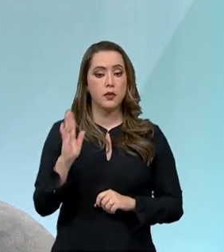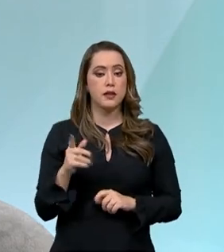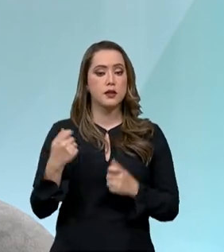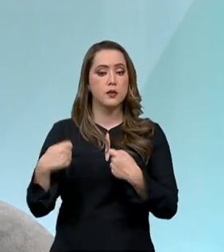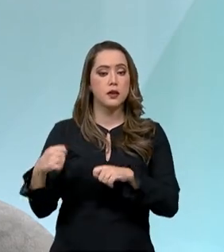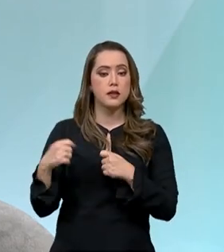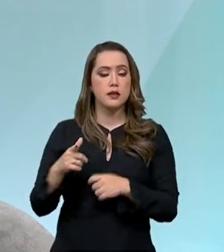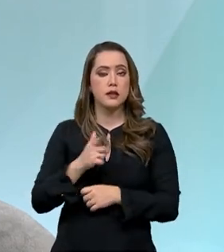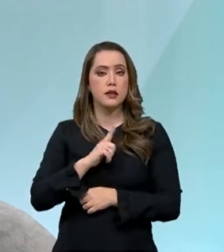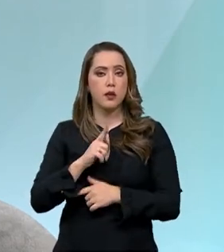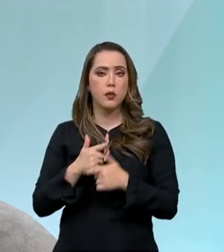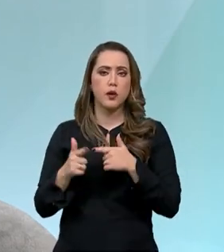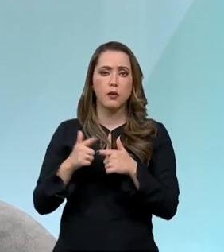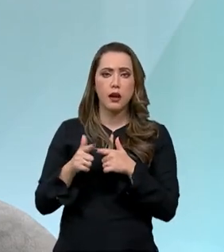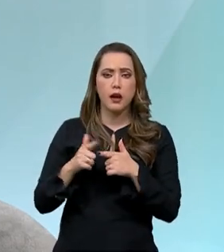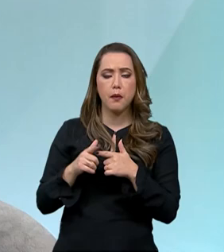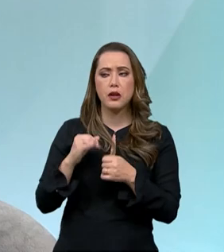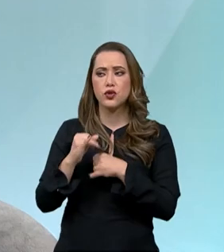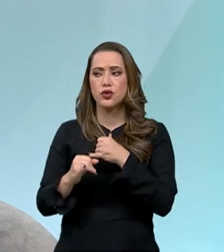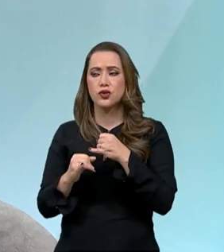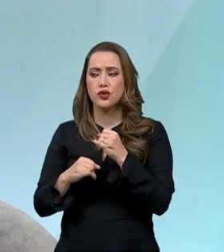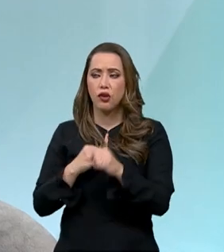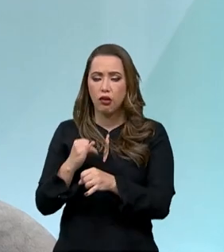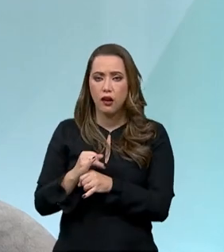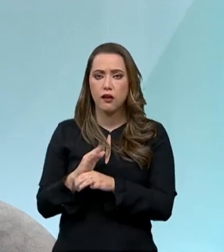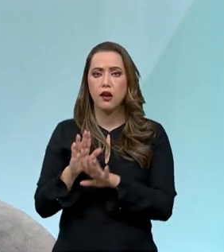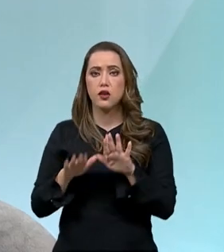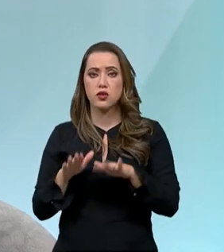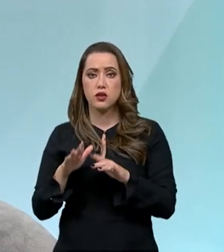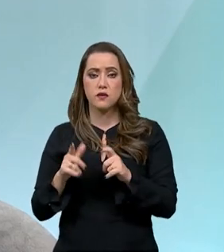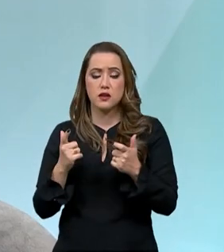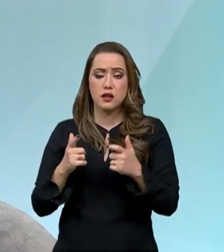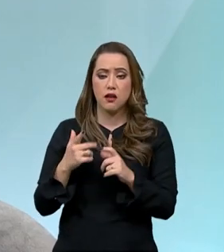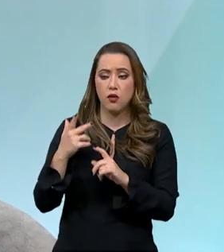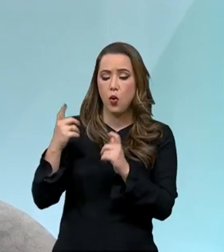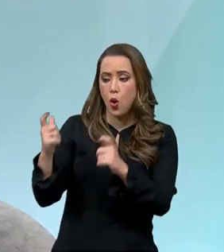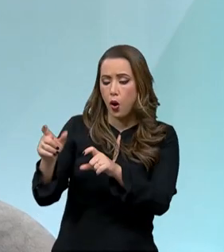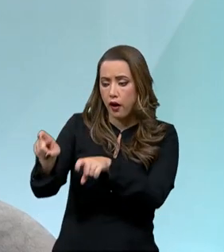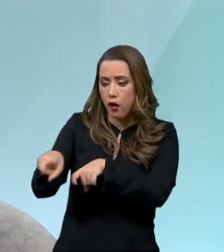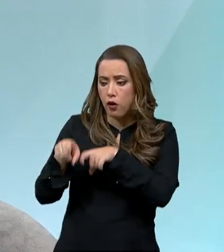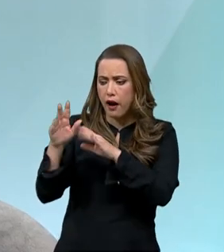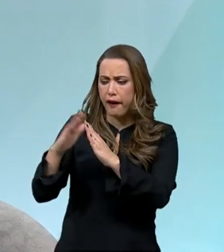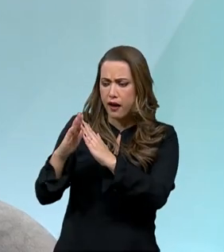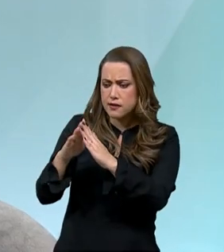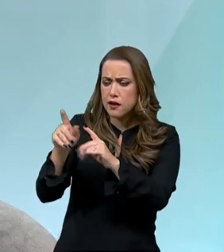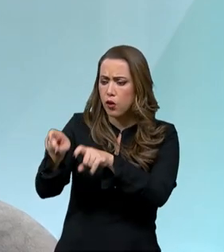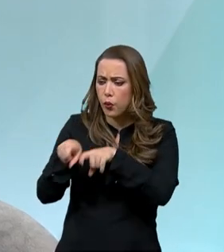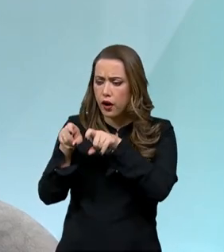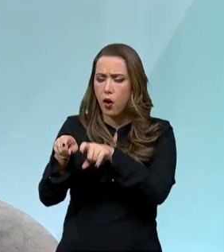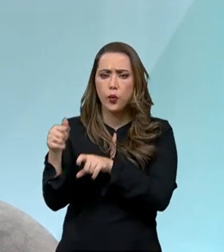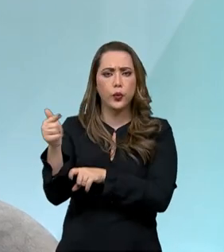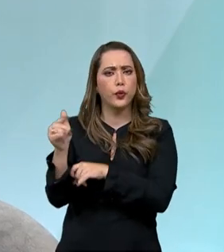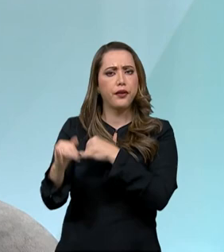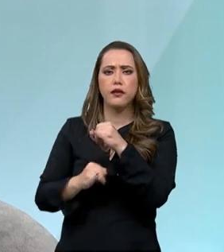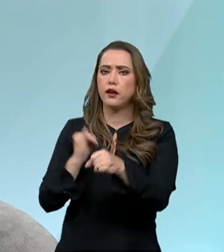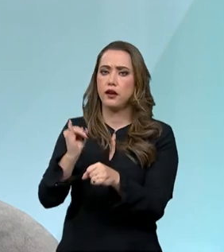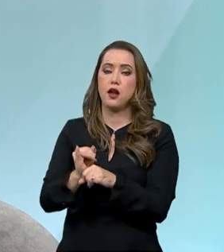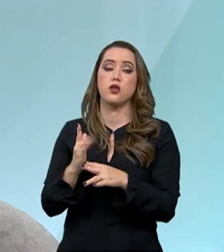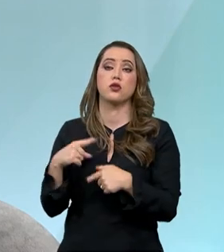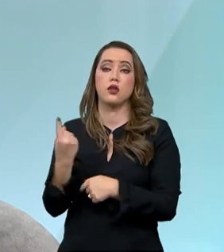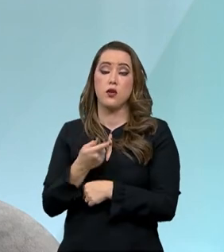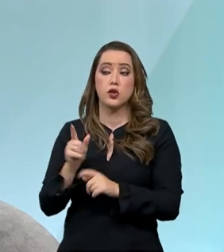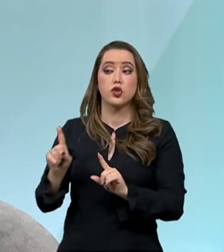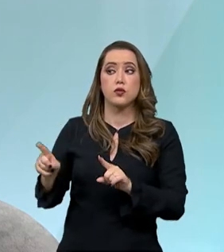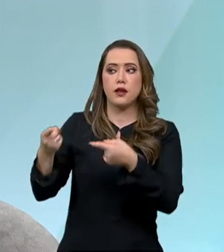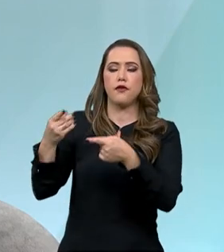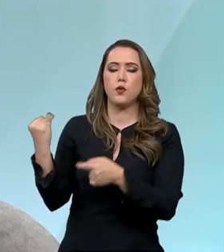conectividade. Nós temos um número reduzido de propriedades rurais que têm conectividade. E esse é um desafio que o Brasil